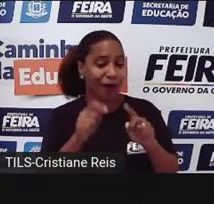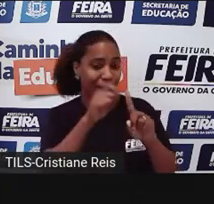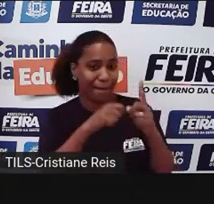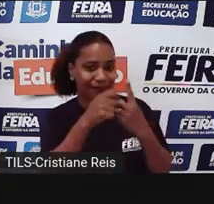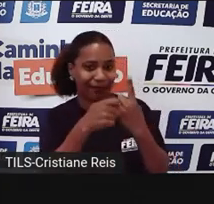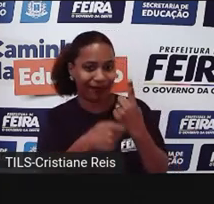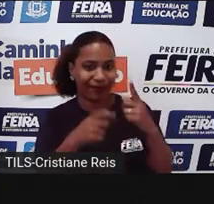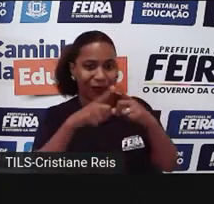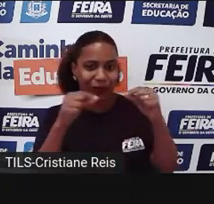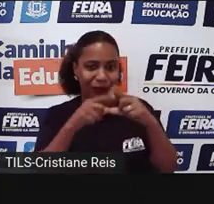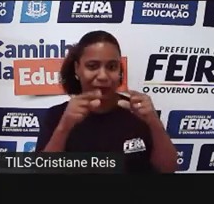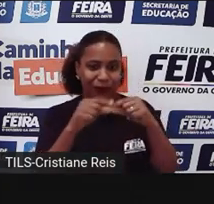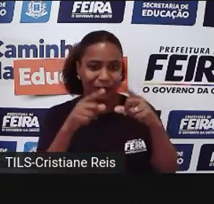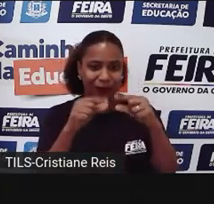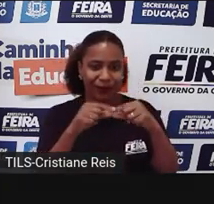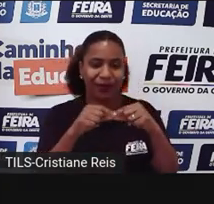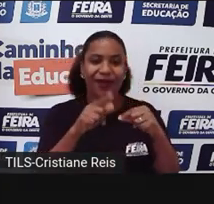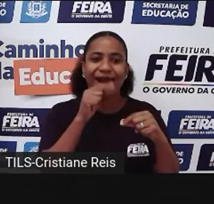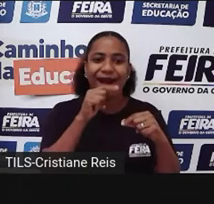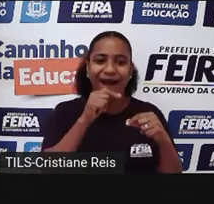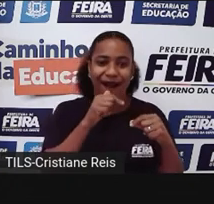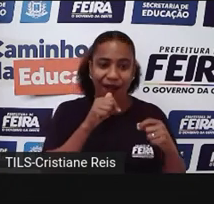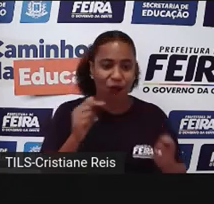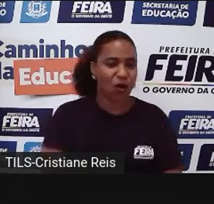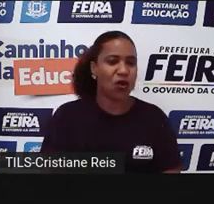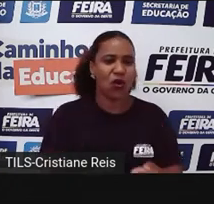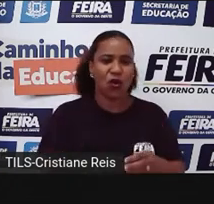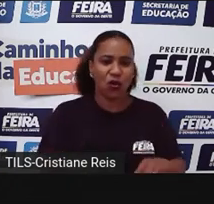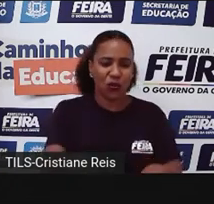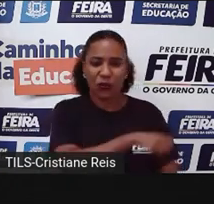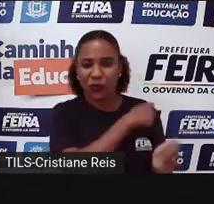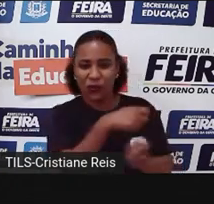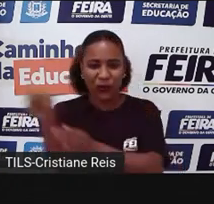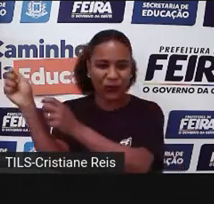água e começou a espalhar essa água para dizer que é chuva e pegou uma cabaça.